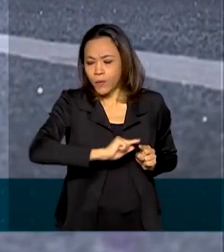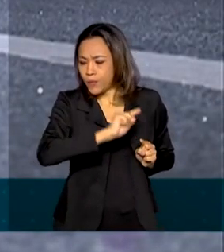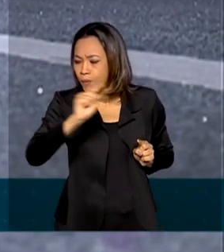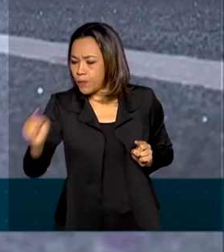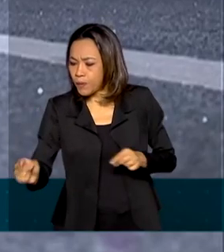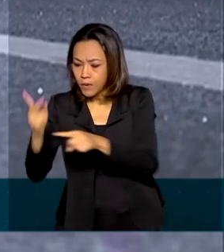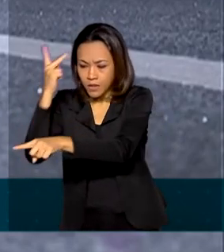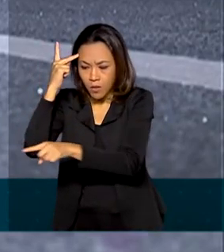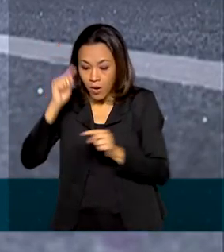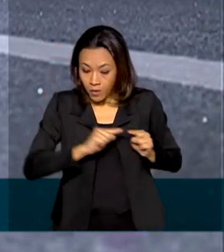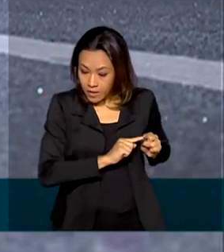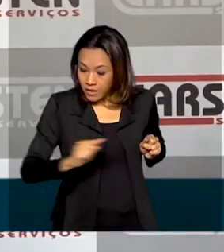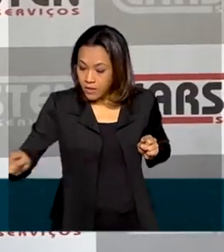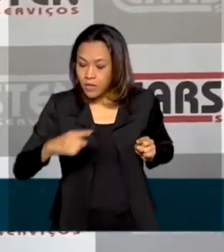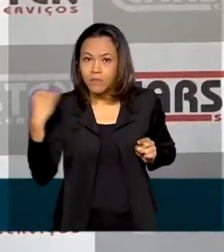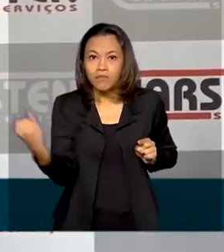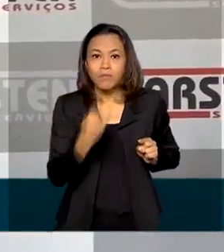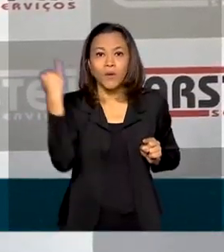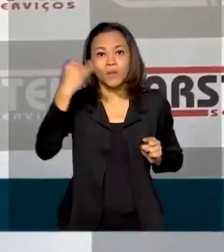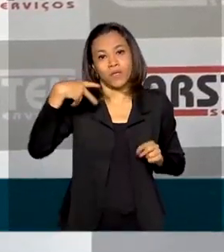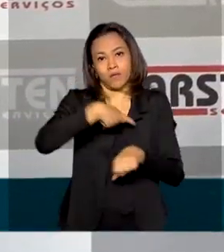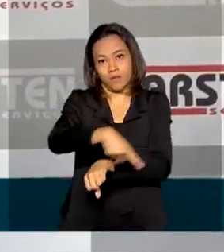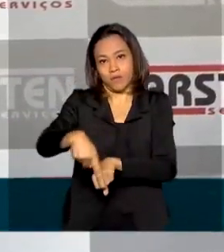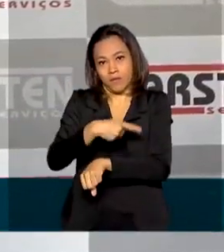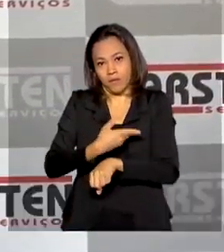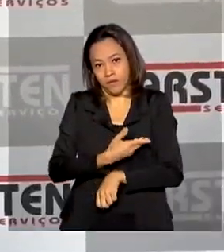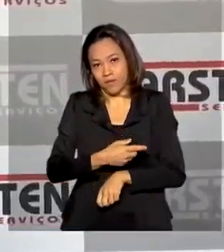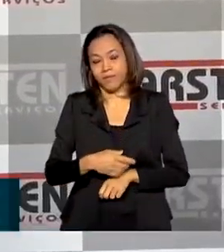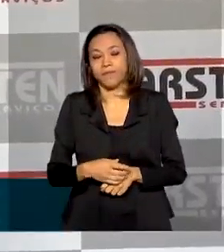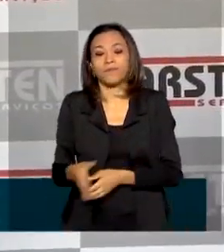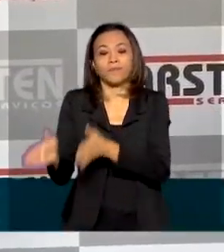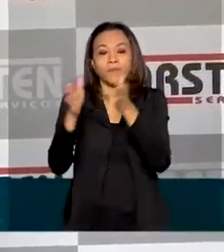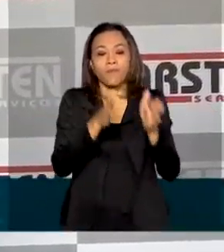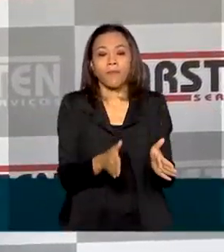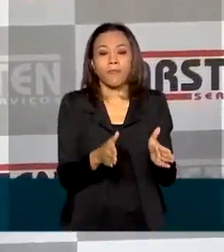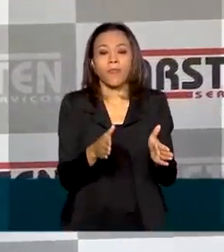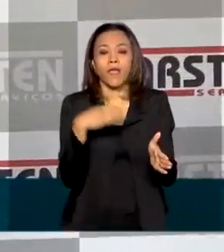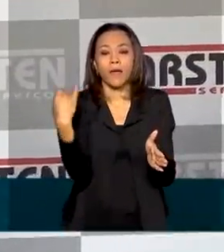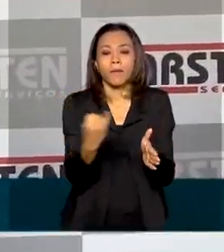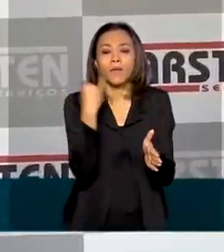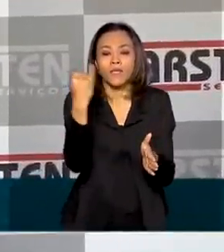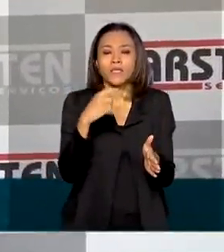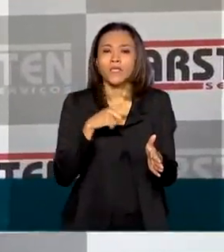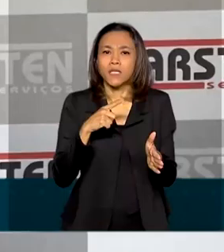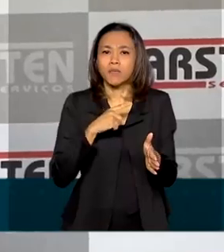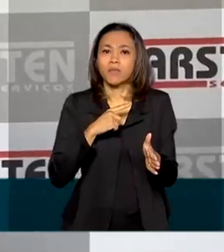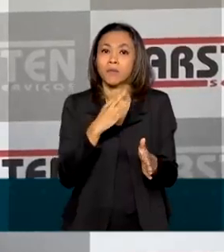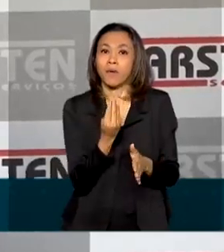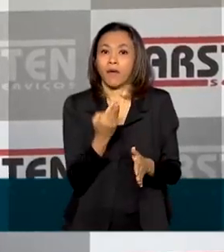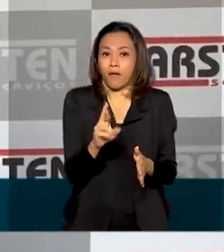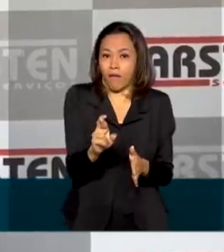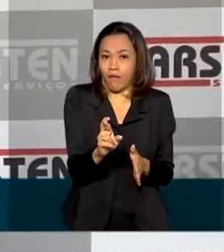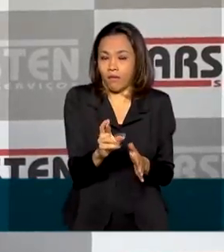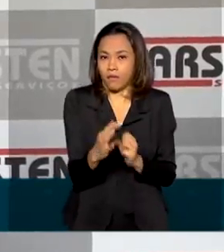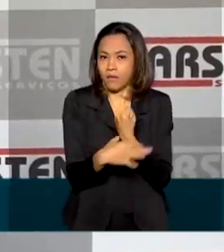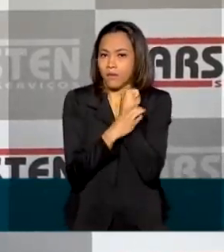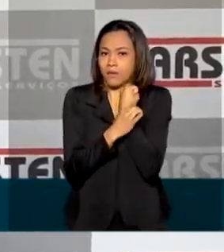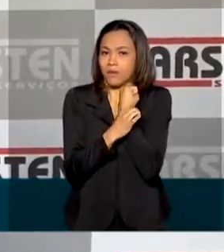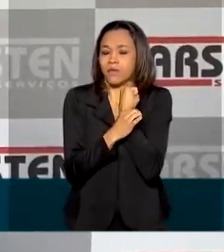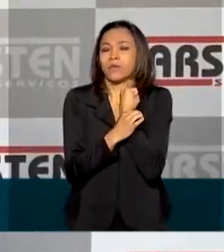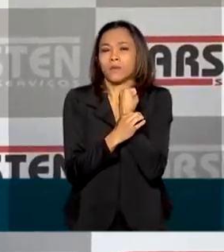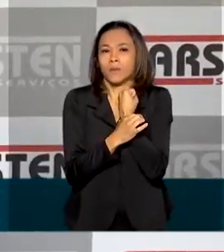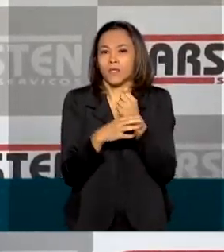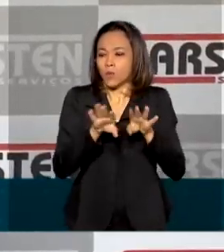principais rodovias do país. É de extrema importância termos rodovias seguras, com infraestrutura,